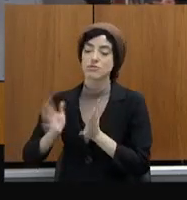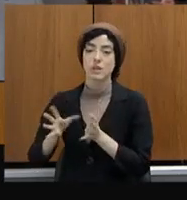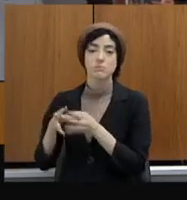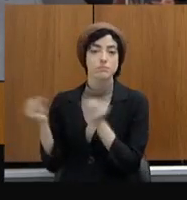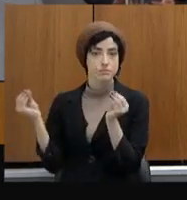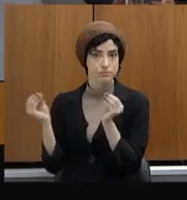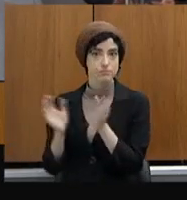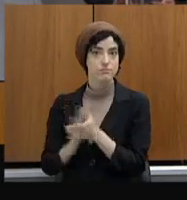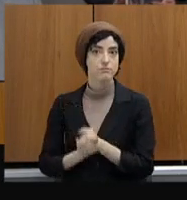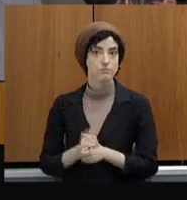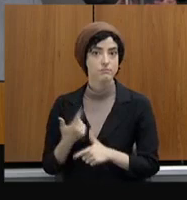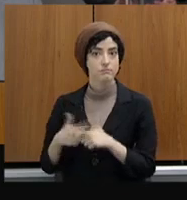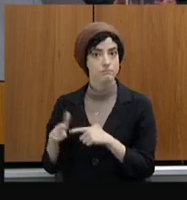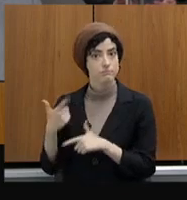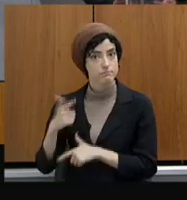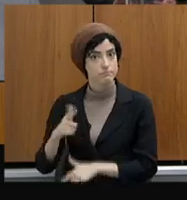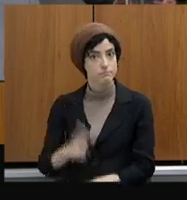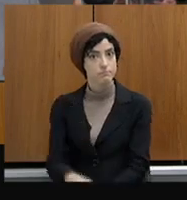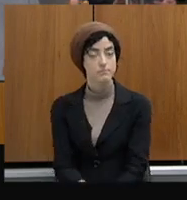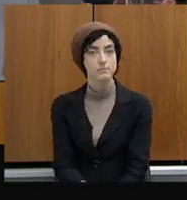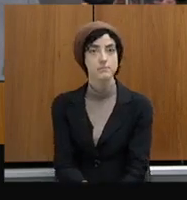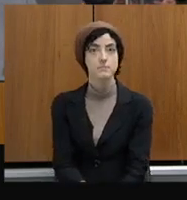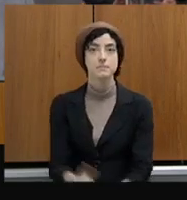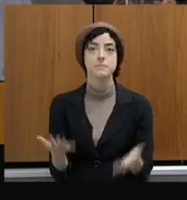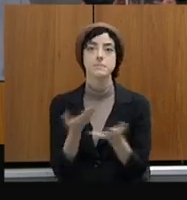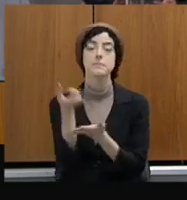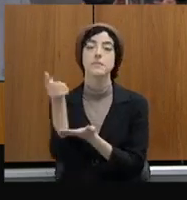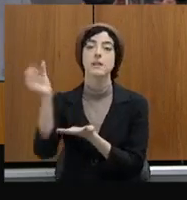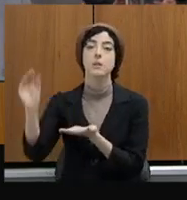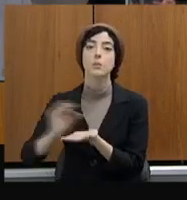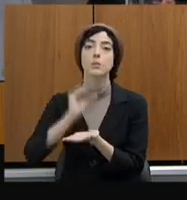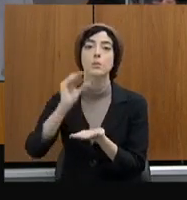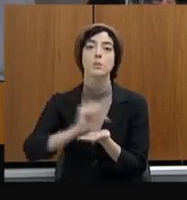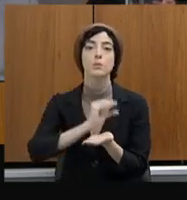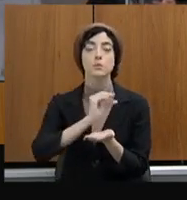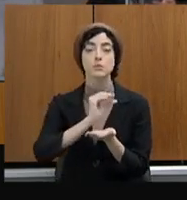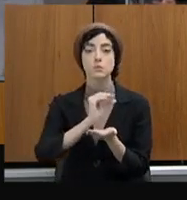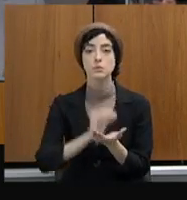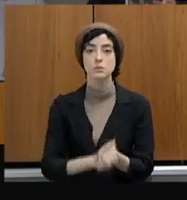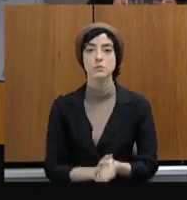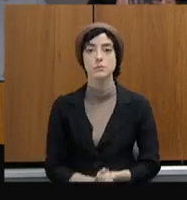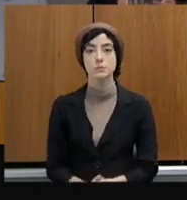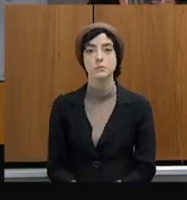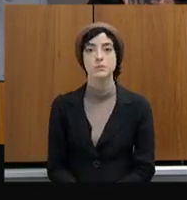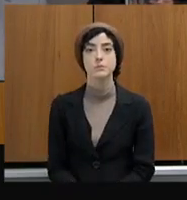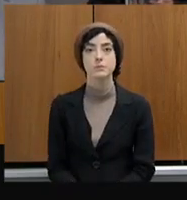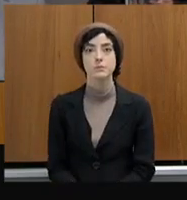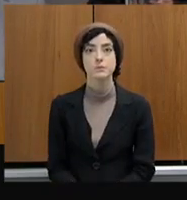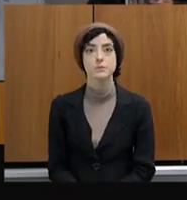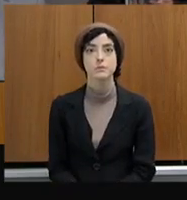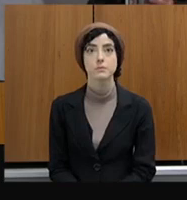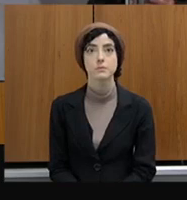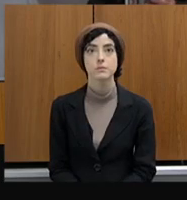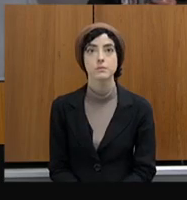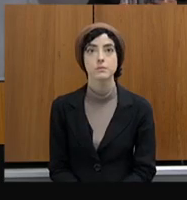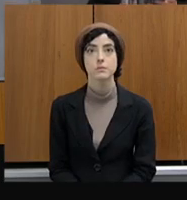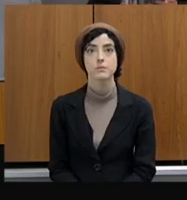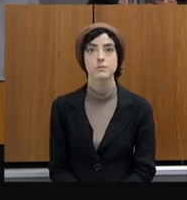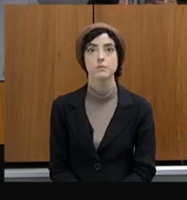recursos também que vieram de termos, TDCOs. Termos